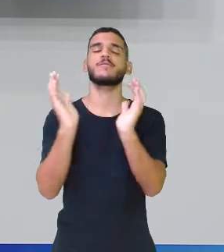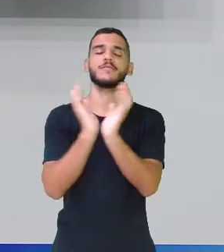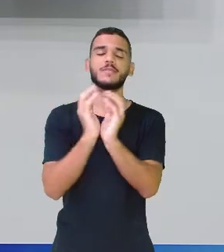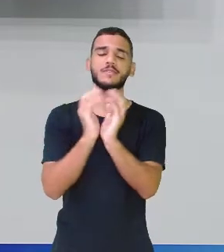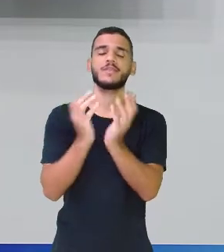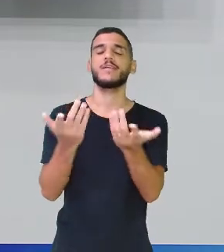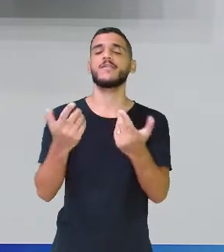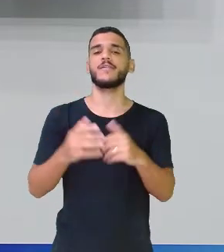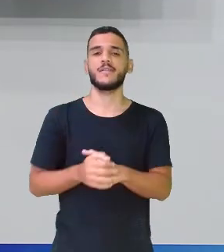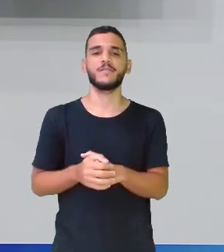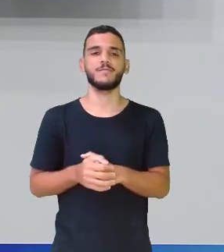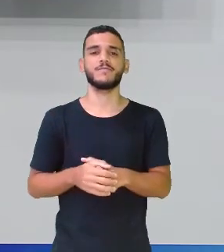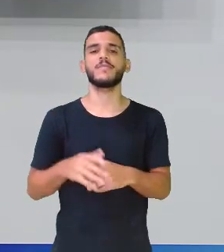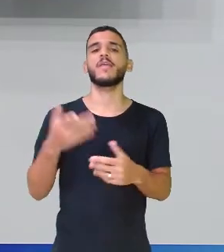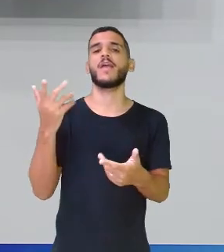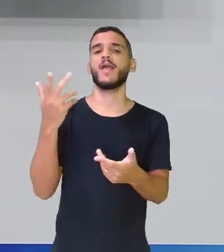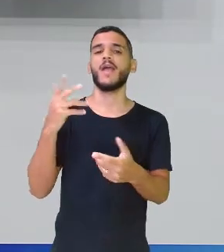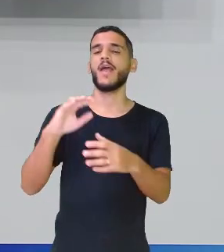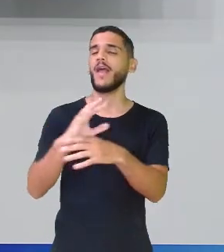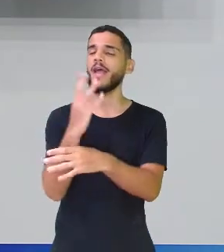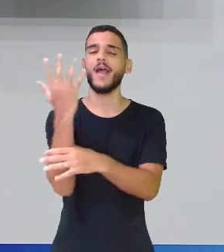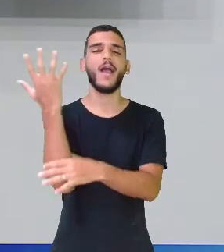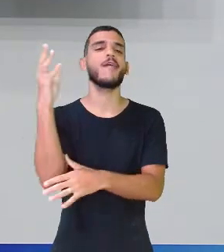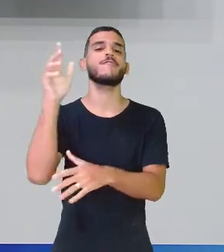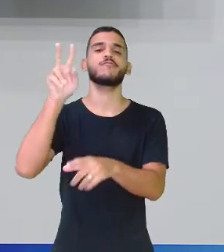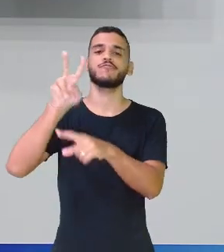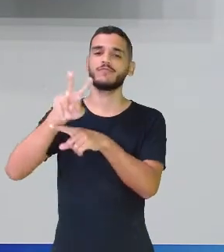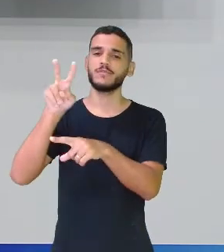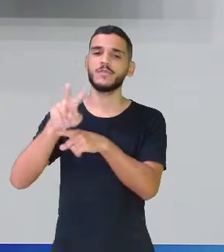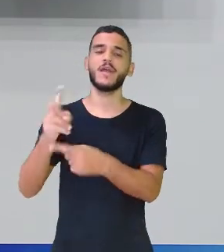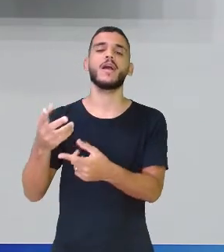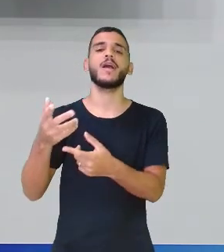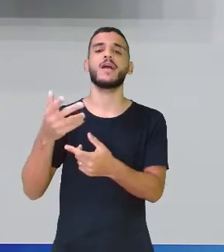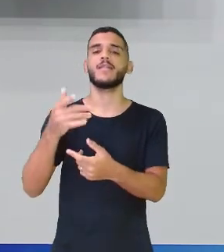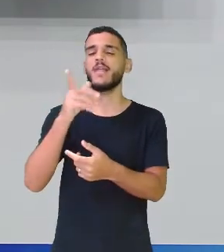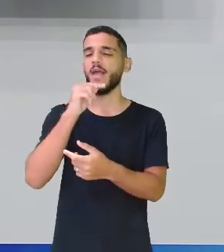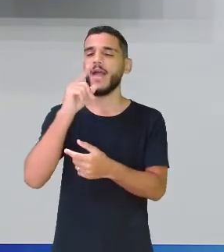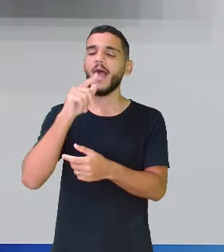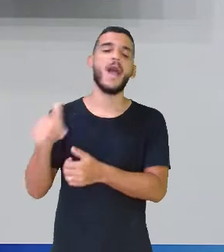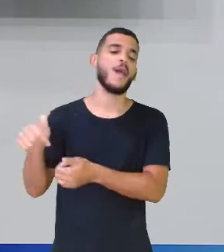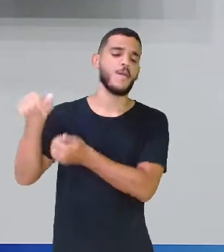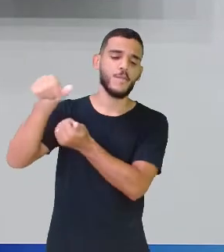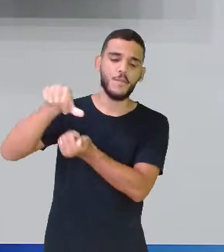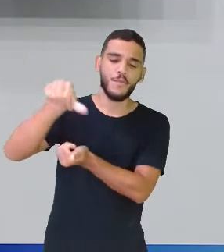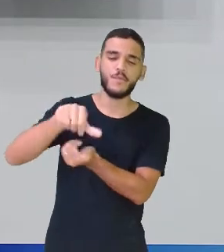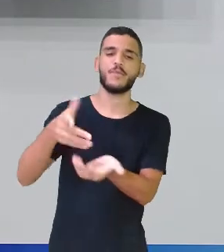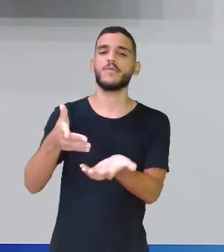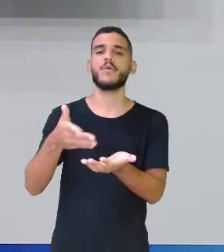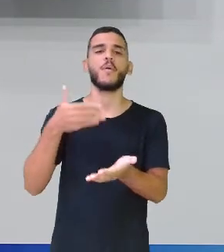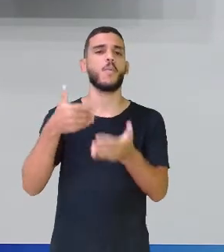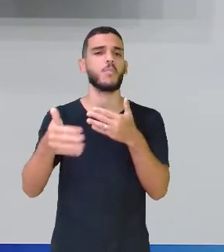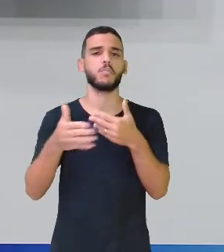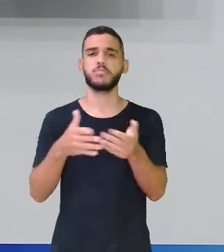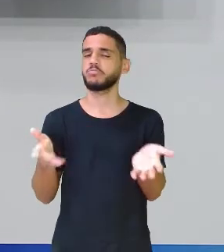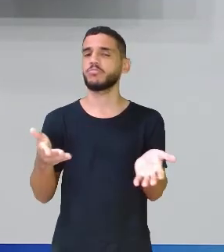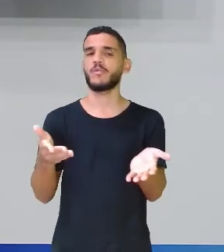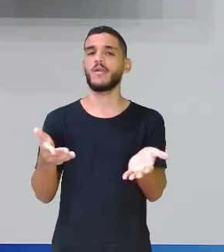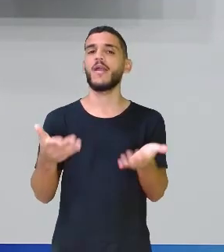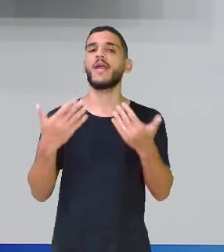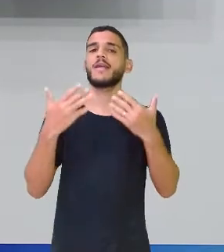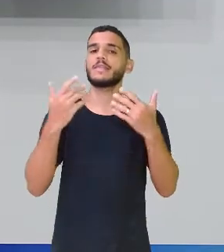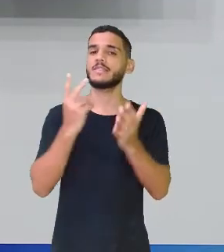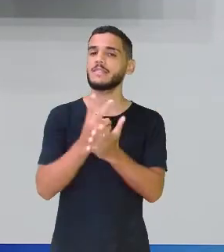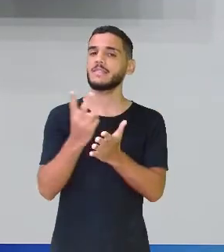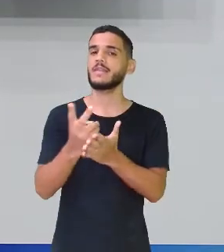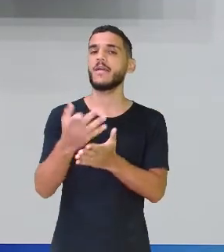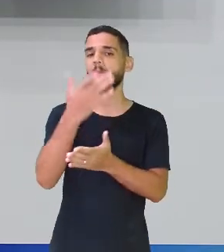ser preservadas, têm que ser cultivadas. Cuidado quando for aguar essas plantas. Não deixar de qualquer jeito. Sempre tem